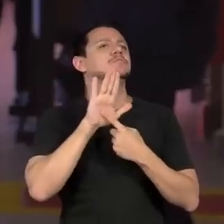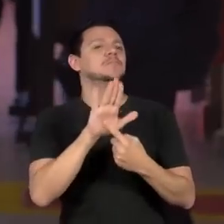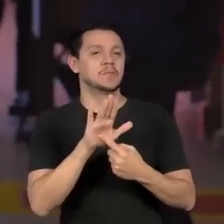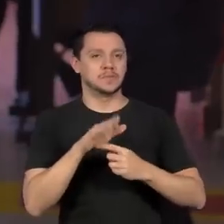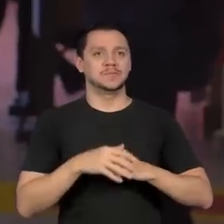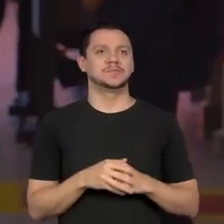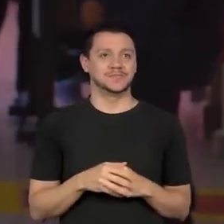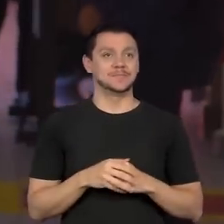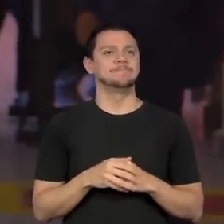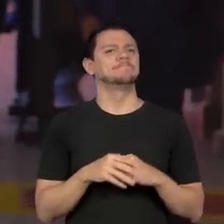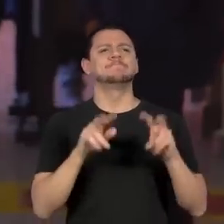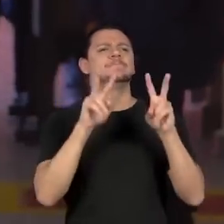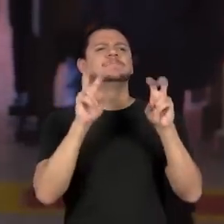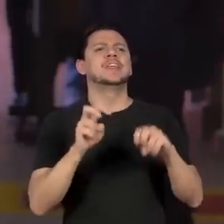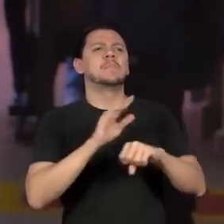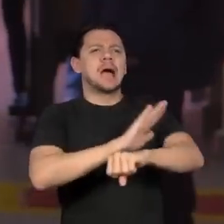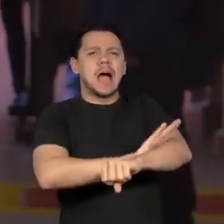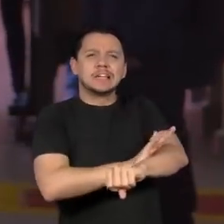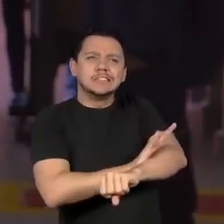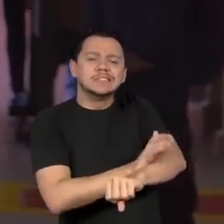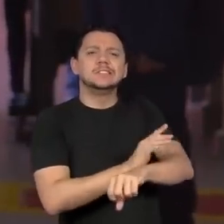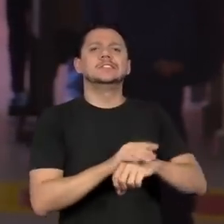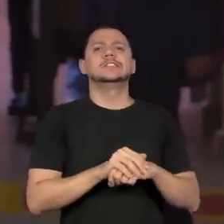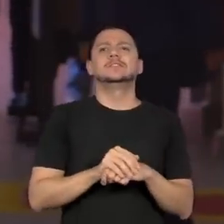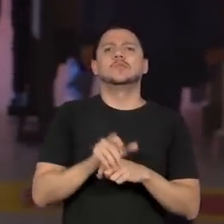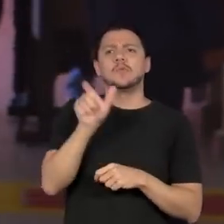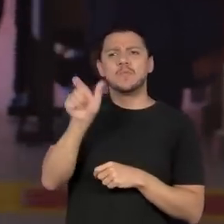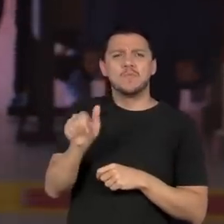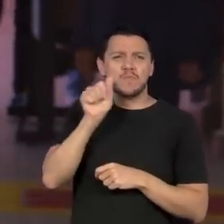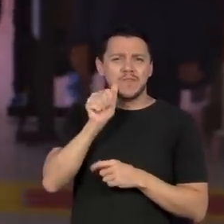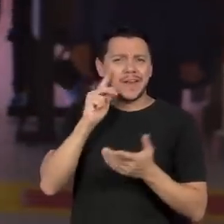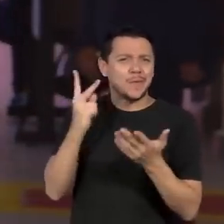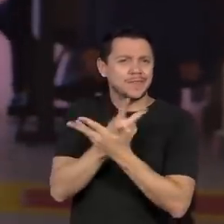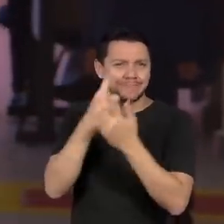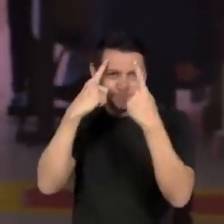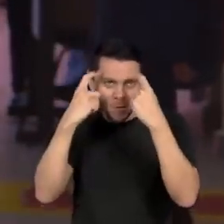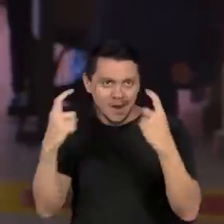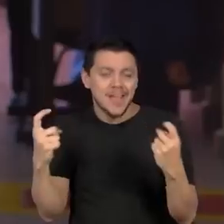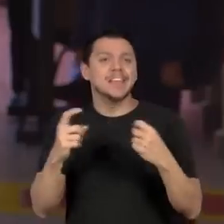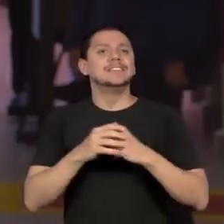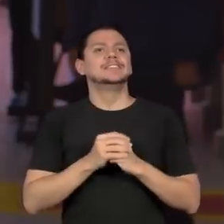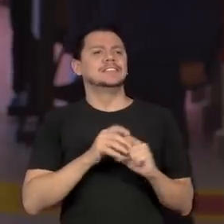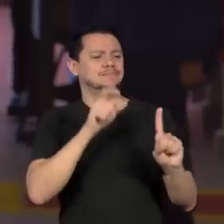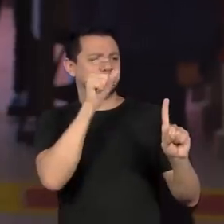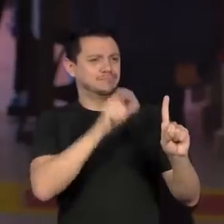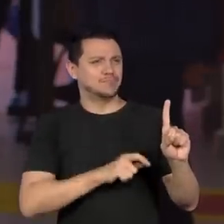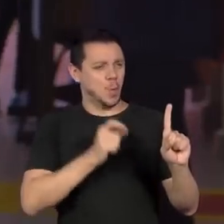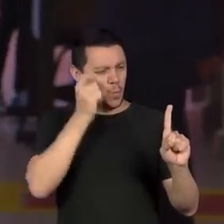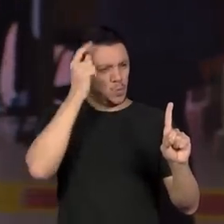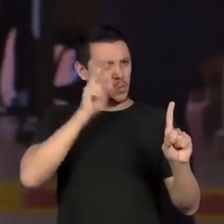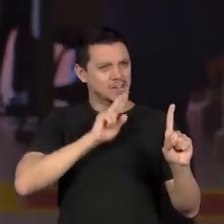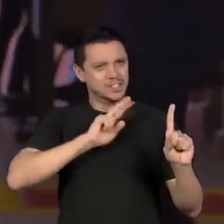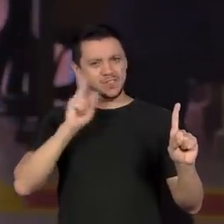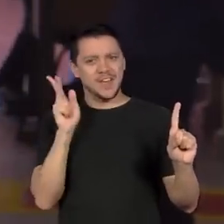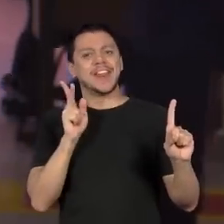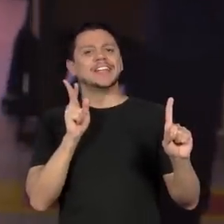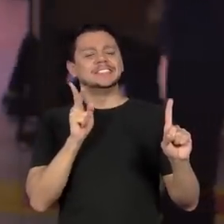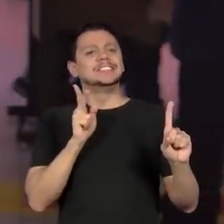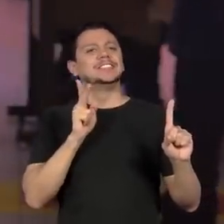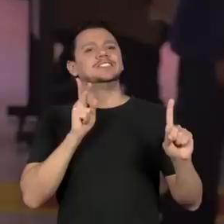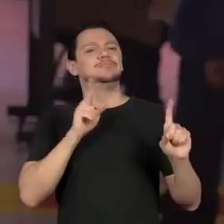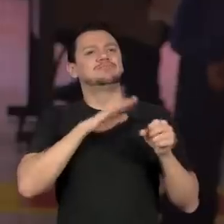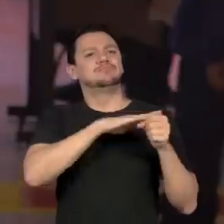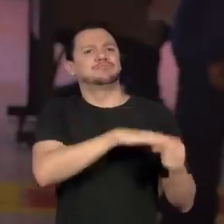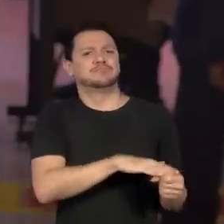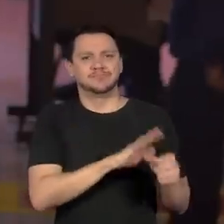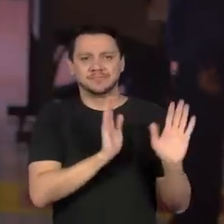Questões de racismo, violência contra a mulher, xenofobia, bullying. São temas que a gente sempre tem que conversar